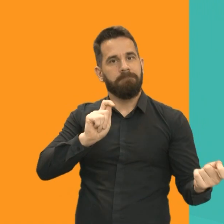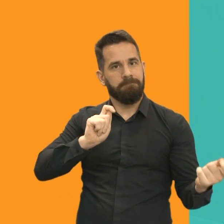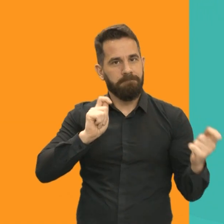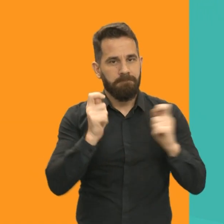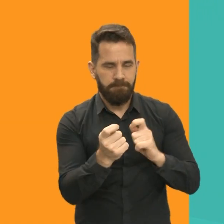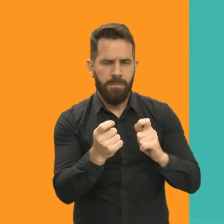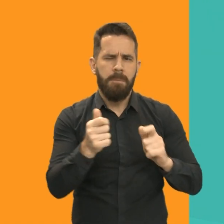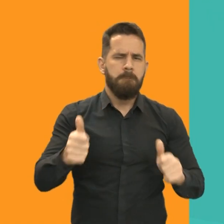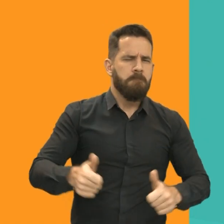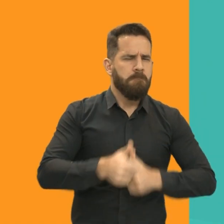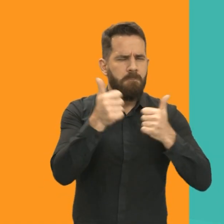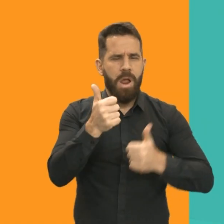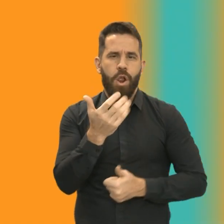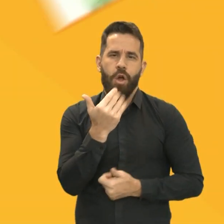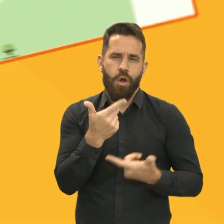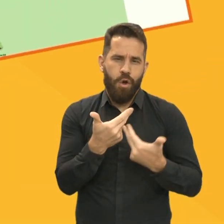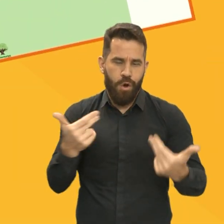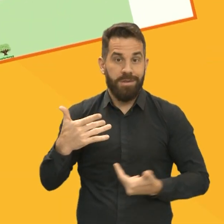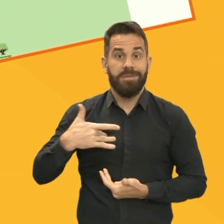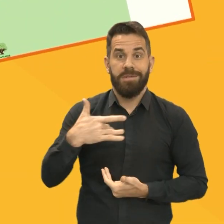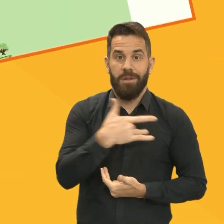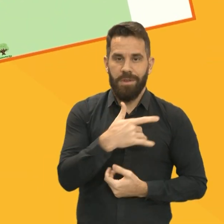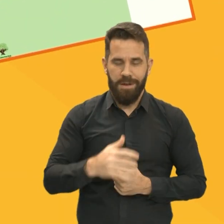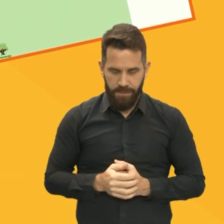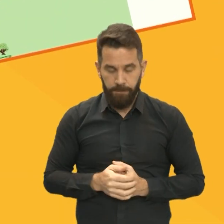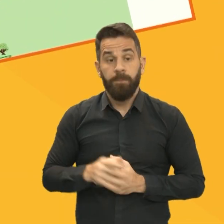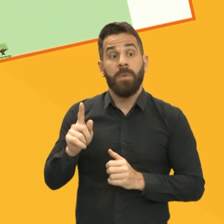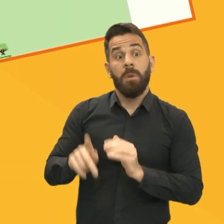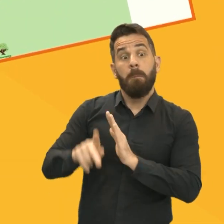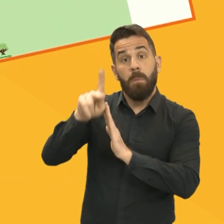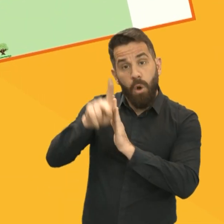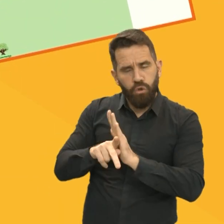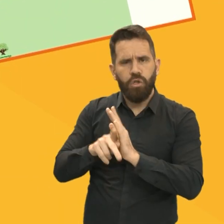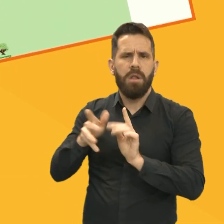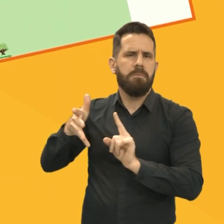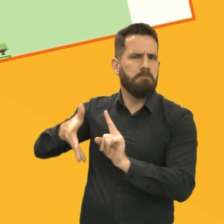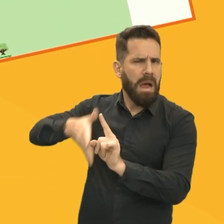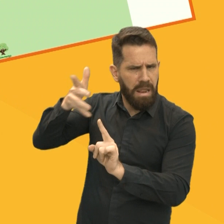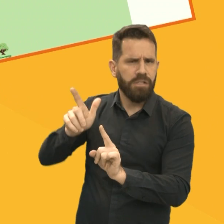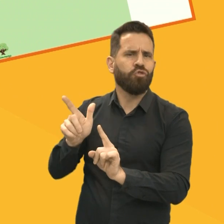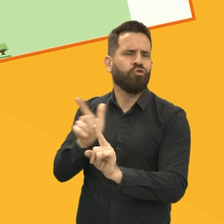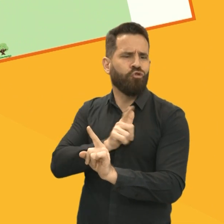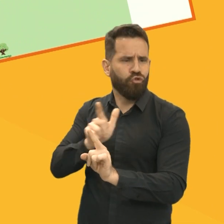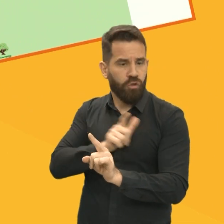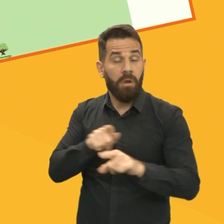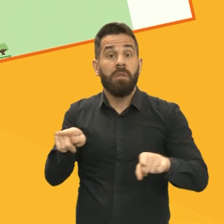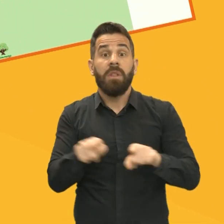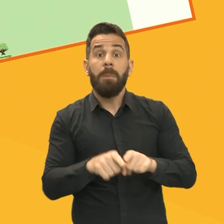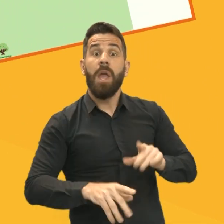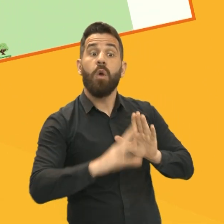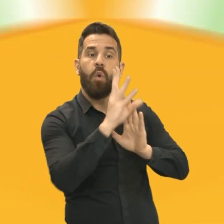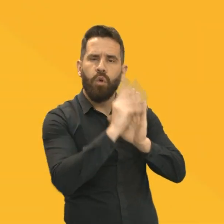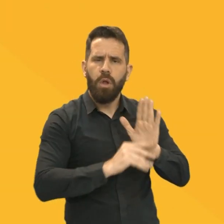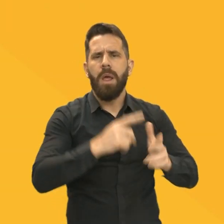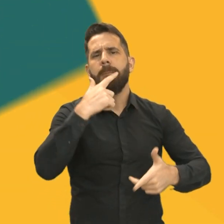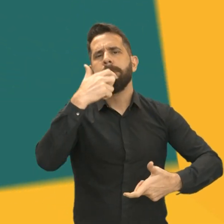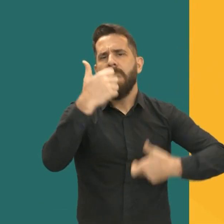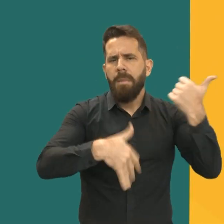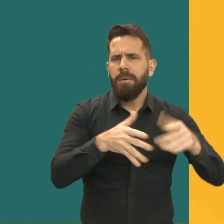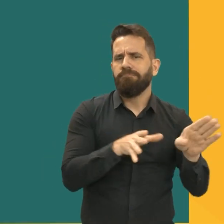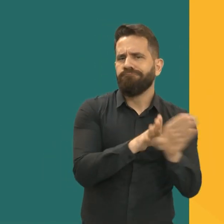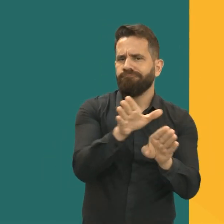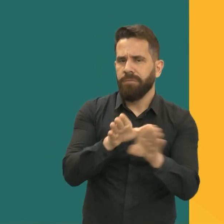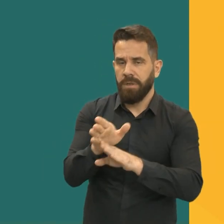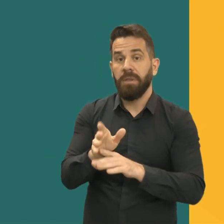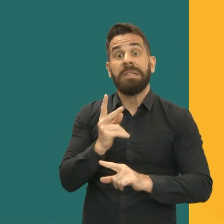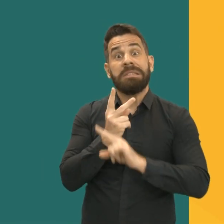para melhores hábitos alimentares. O projeto promove palestras e produz conteúdo explicativo sobre o tema. Siga